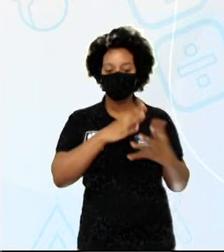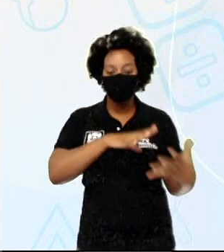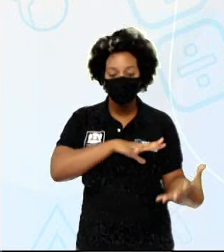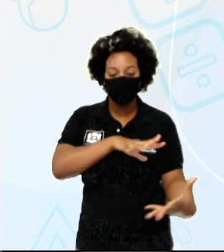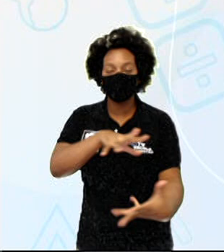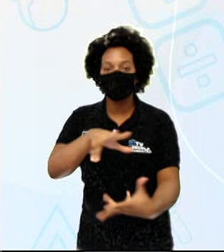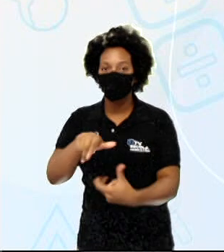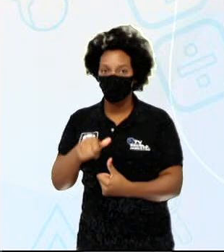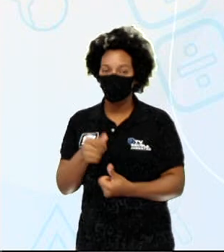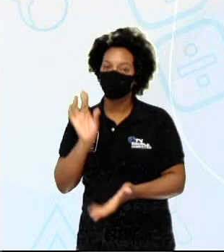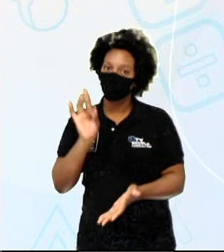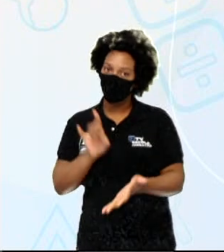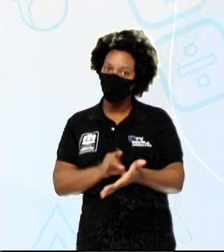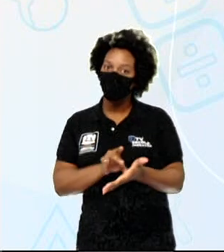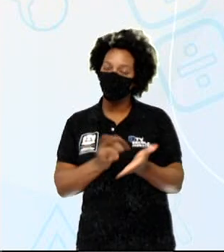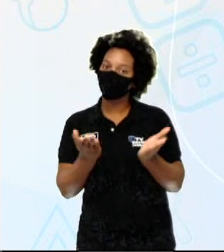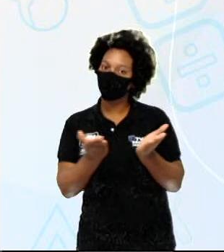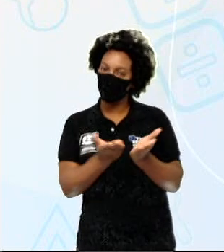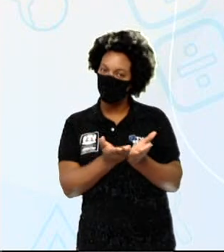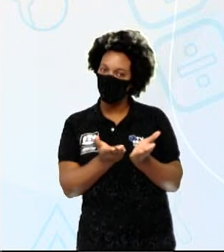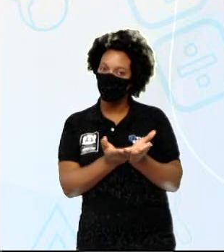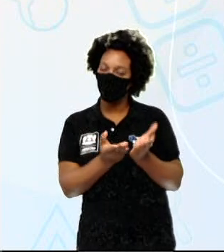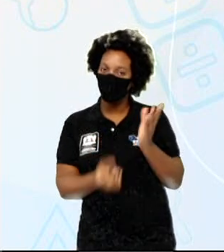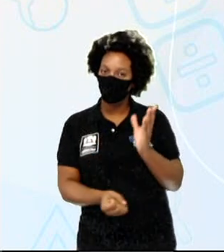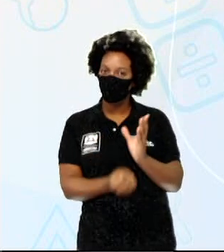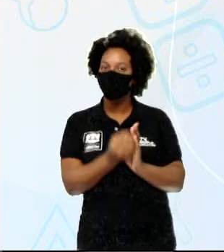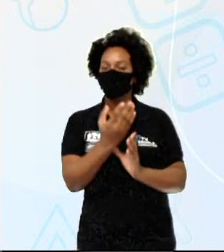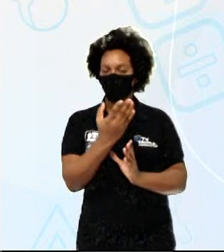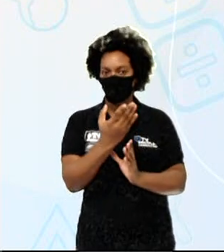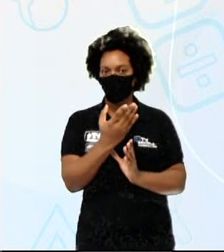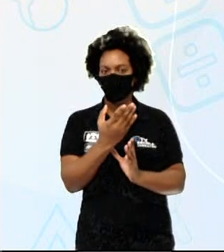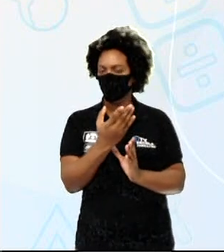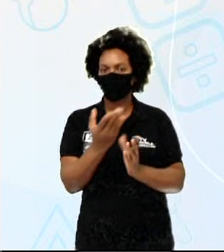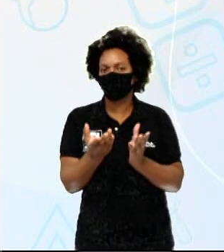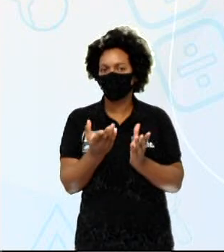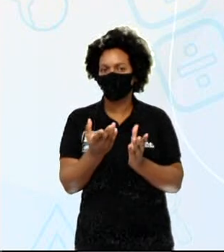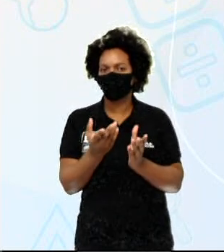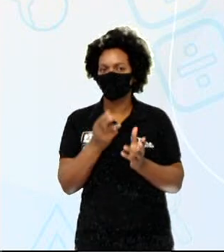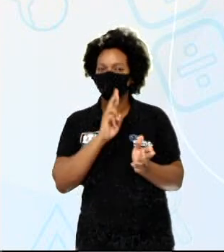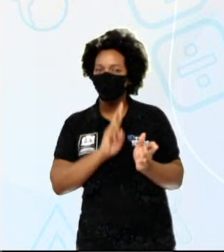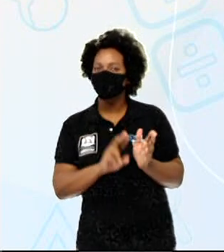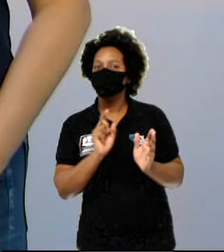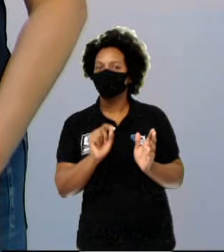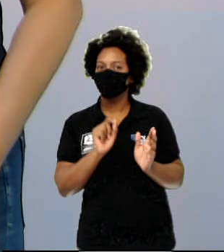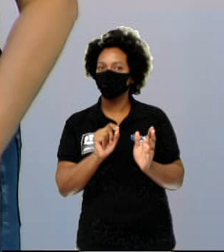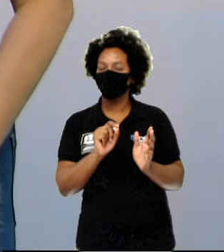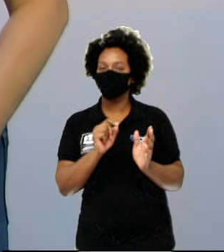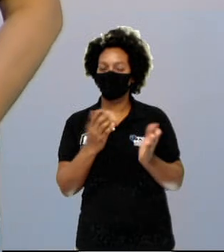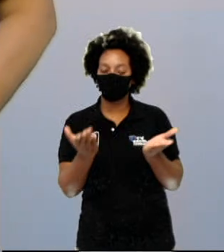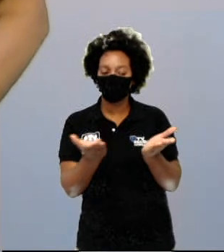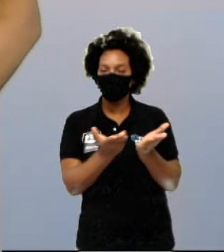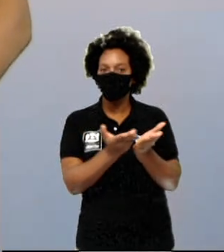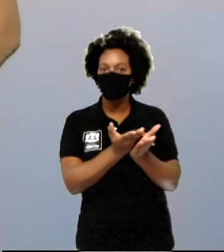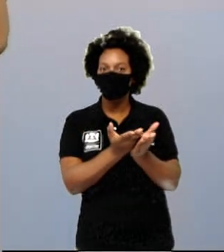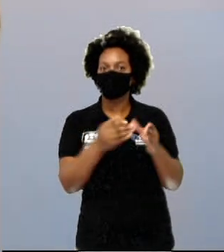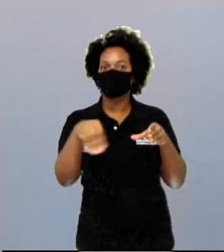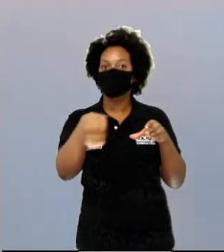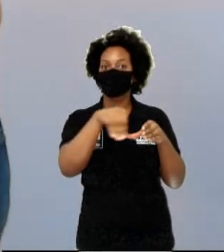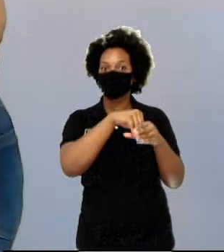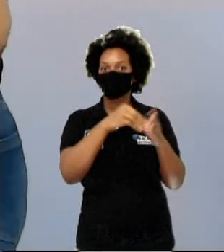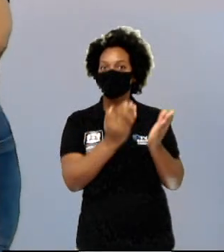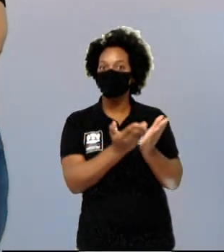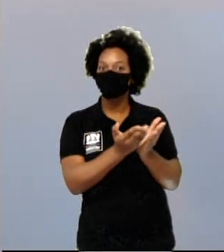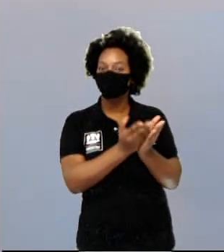Existe a versão cristã do criacionismo. Que versão é essa? É a versão que está na Bíblia, gente. É a versão